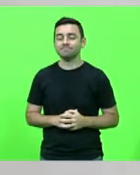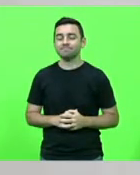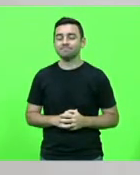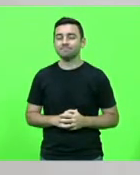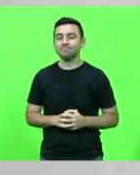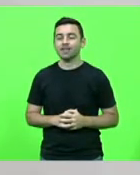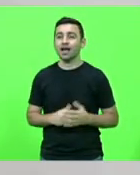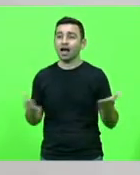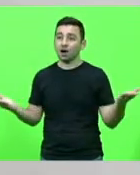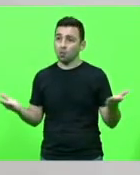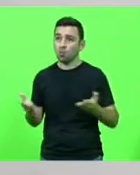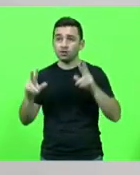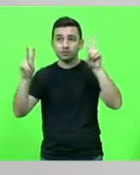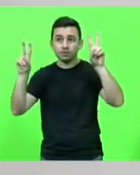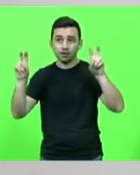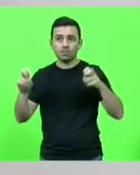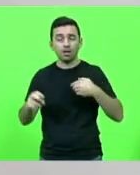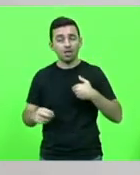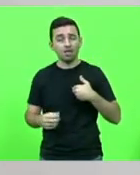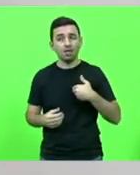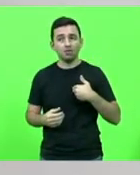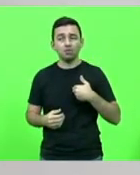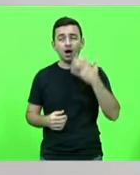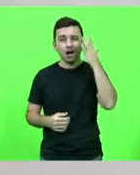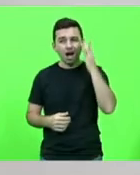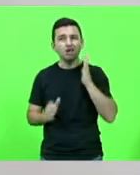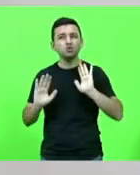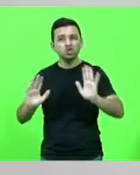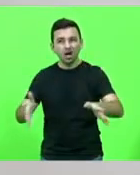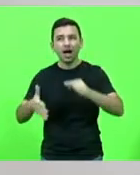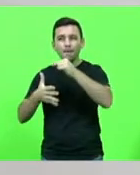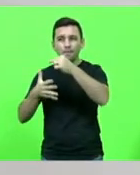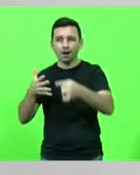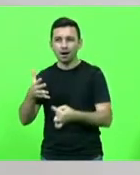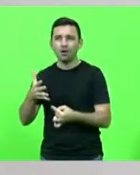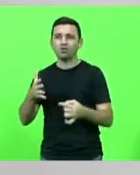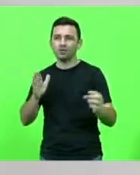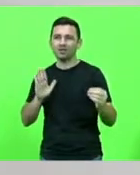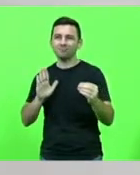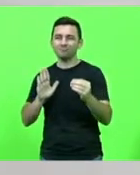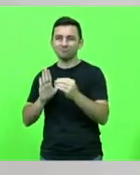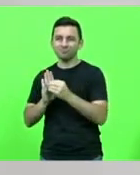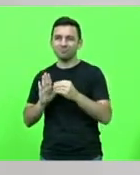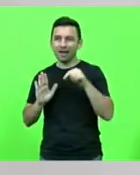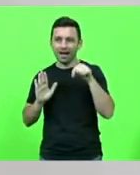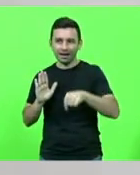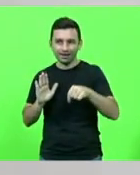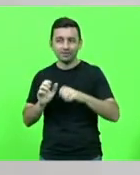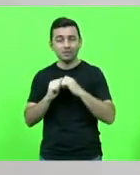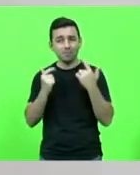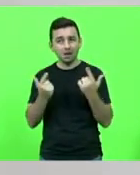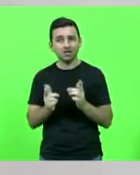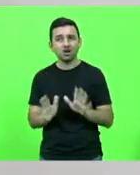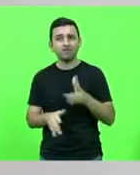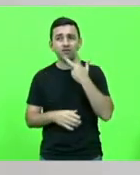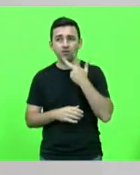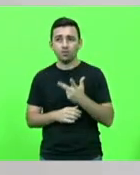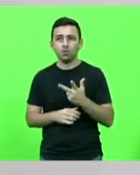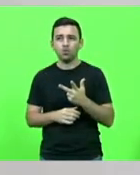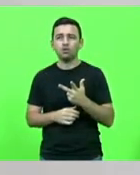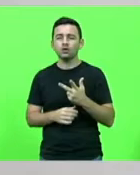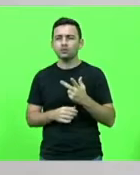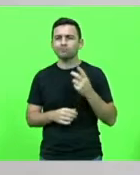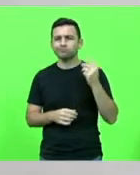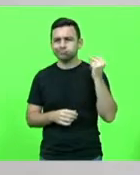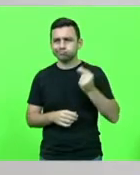trazer um assunto que eu acredito que já tenha sido pauta aqui na Assembleia Legislativa por muitos e muitos